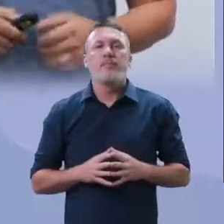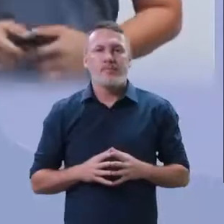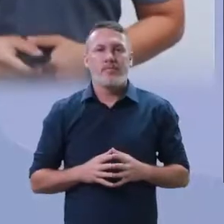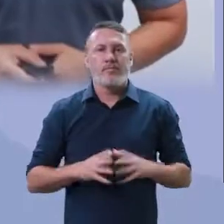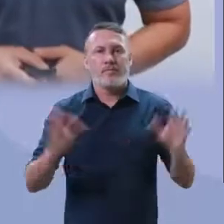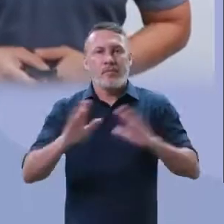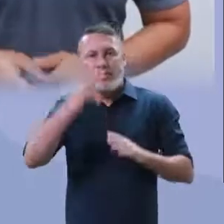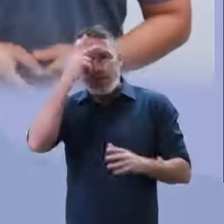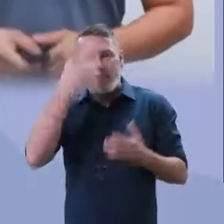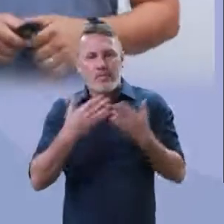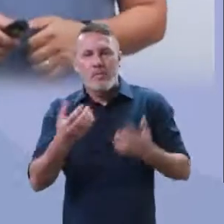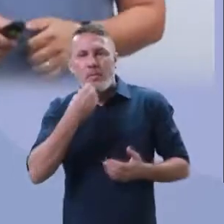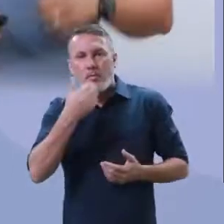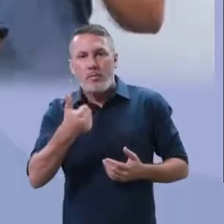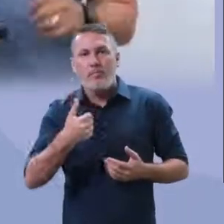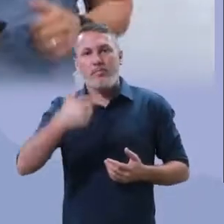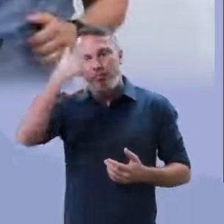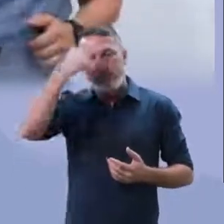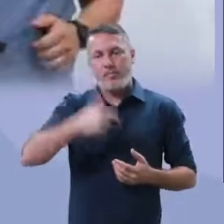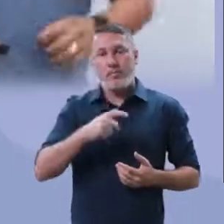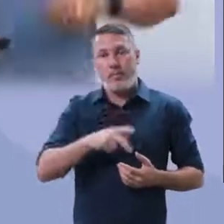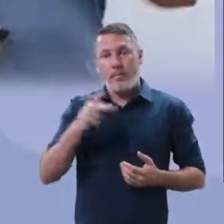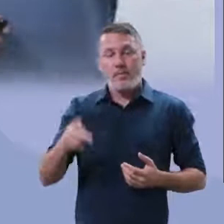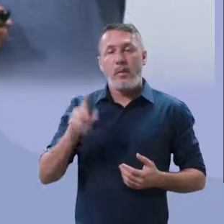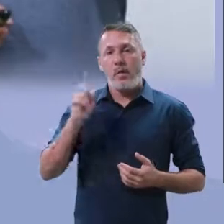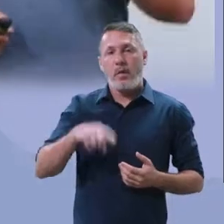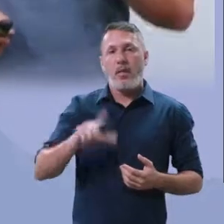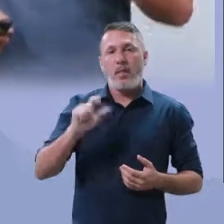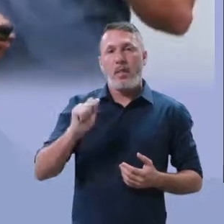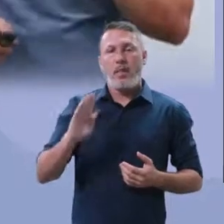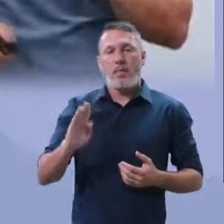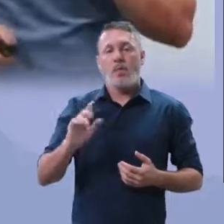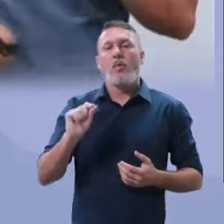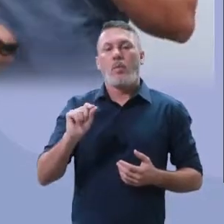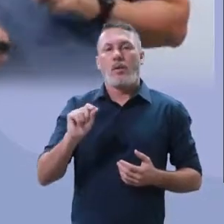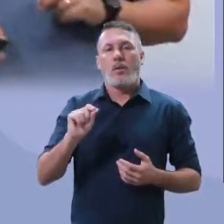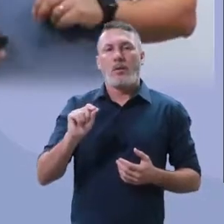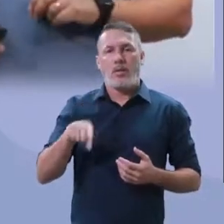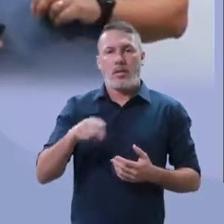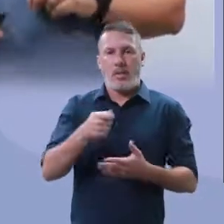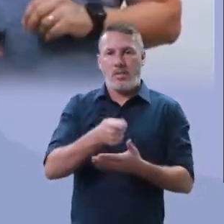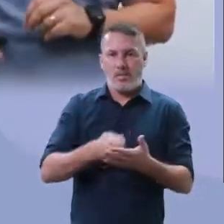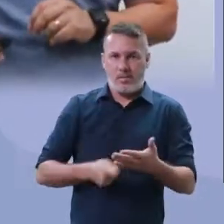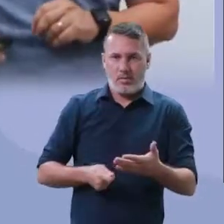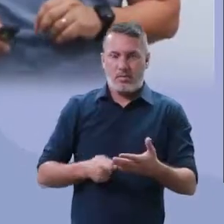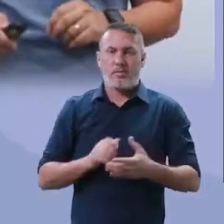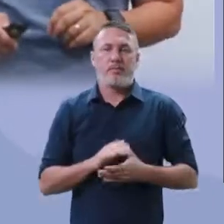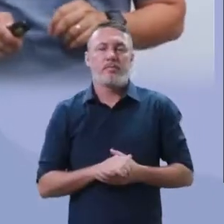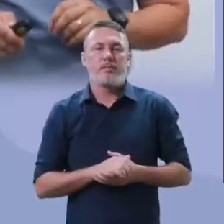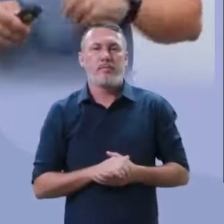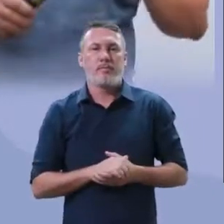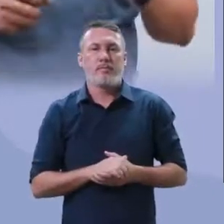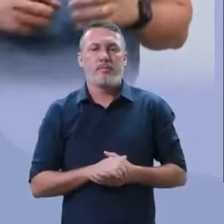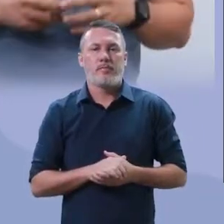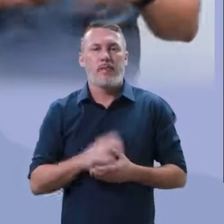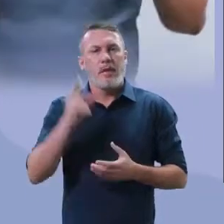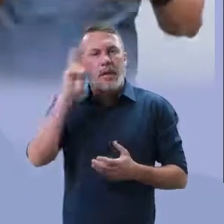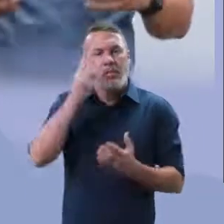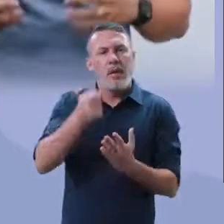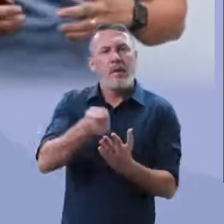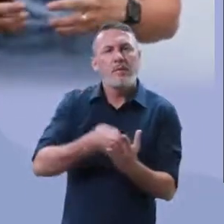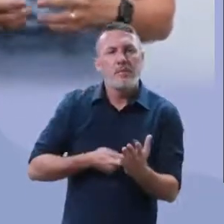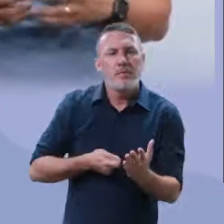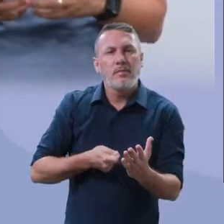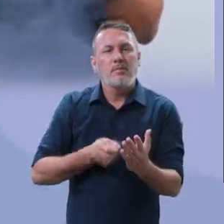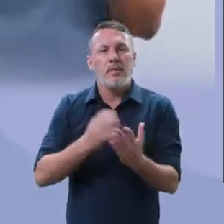Fala pessoal, tudo bem? Professor Werner aqui para mais uma aula no nosso laboratório de redação. Só para